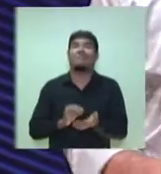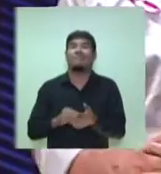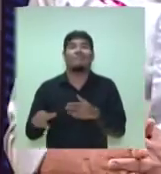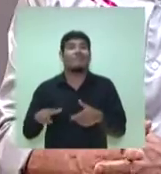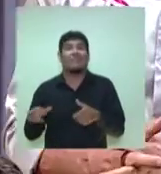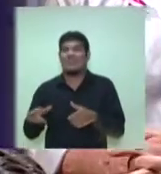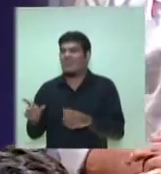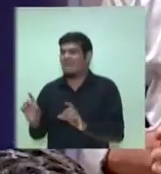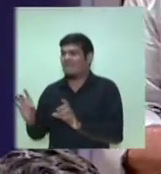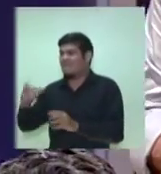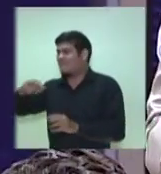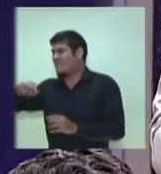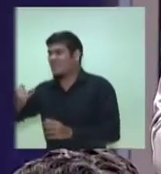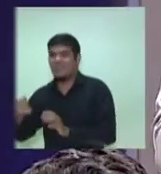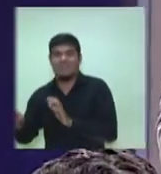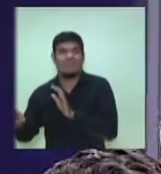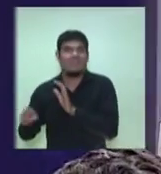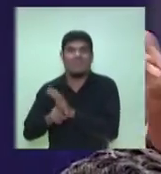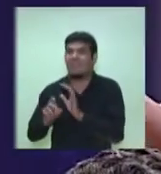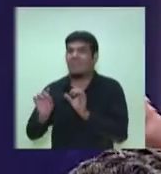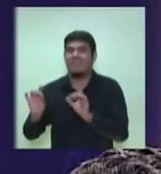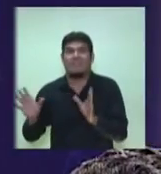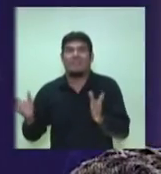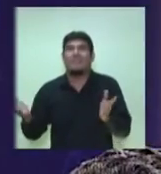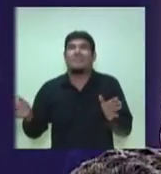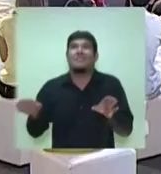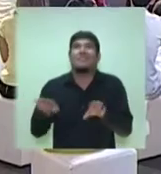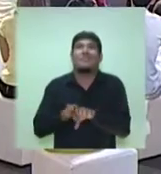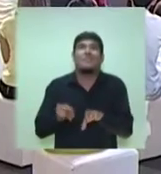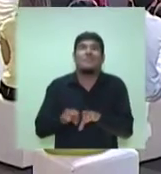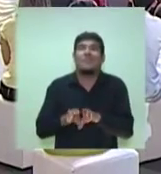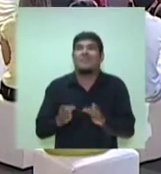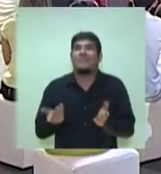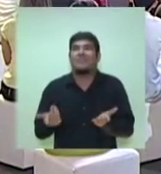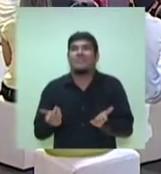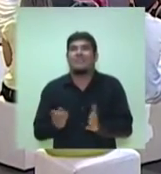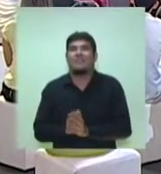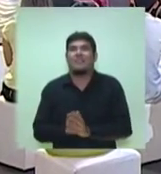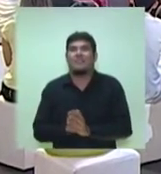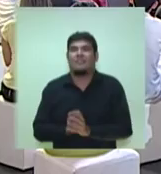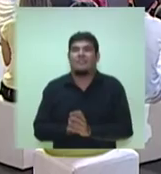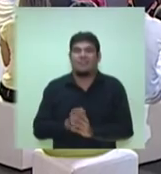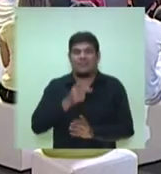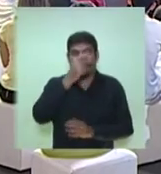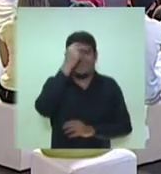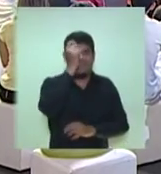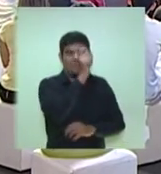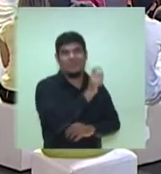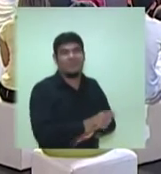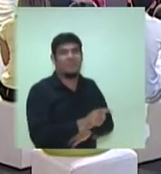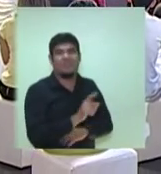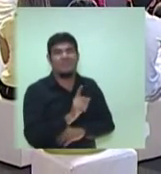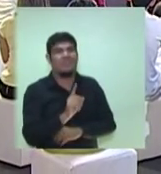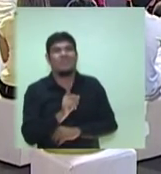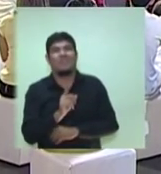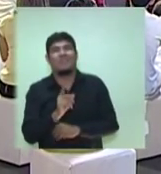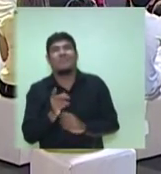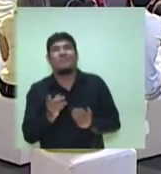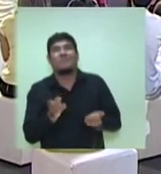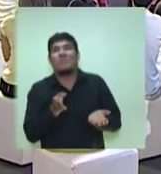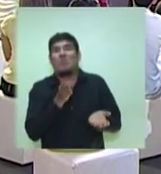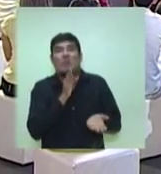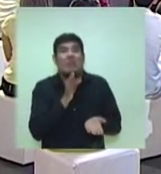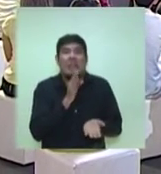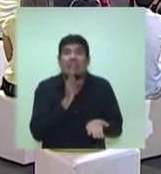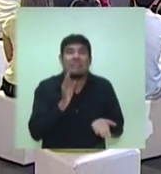da droga e, ao mesmo tempo, o desalento que hoje em dia se representa por